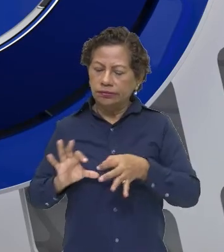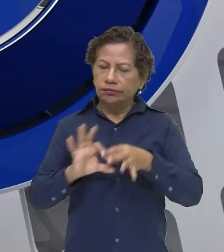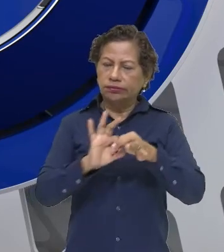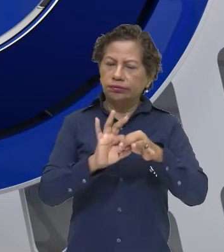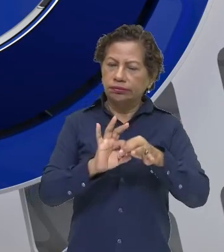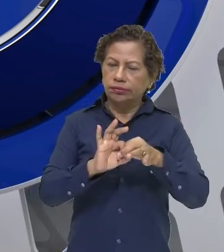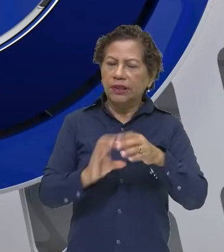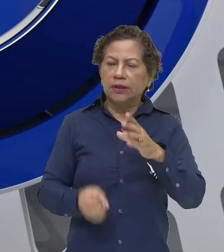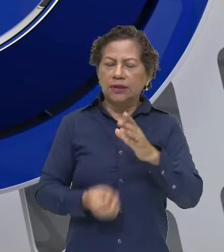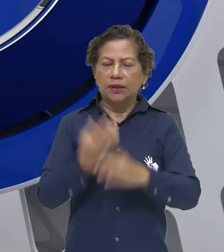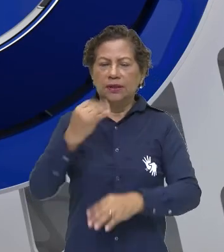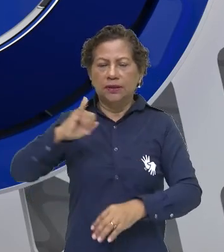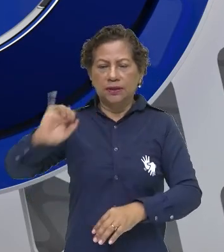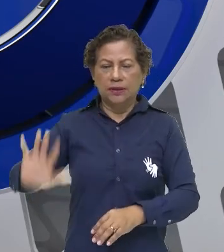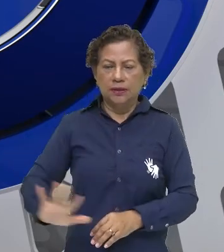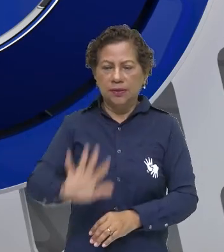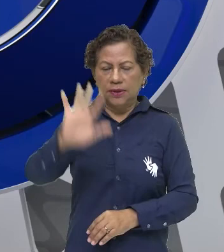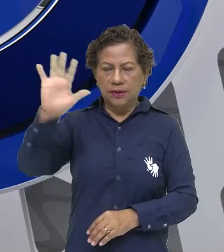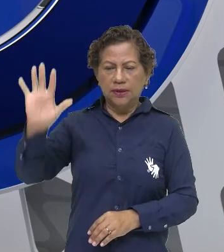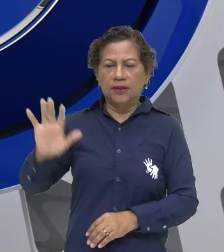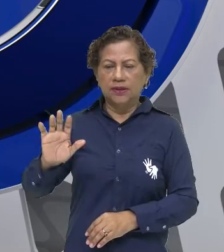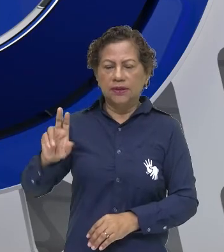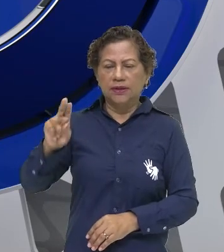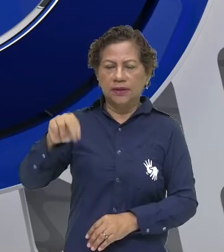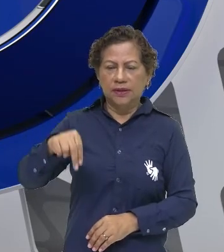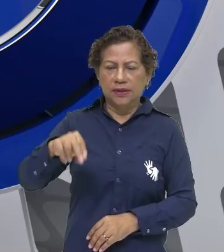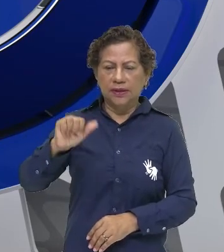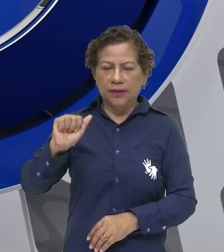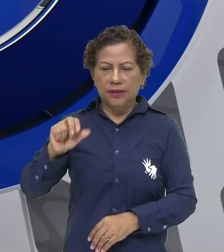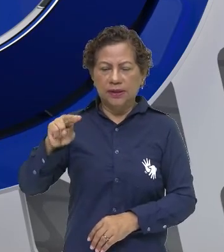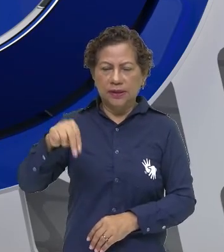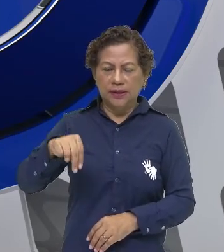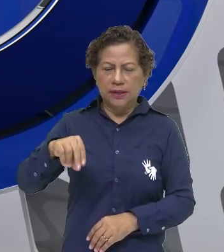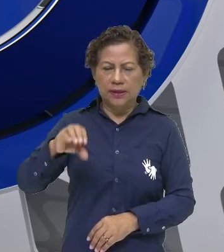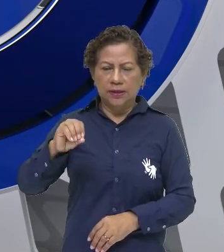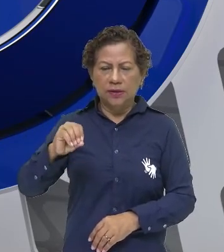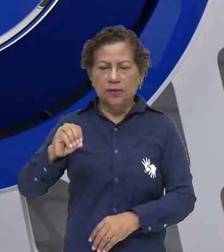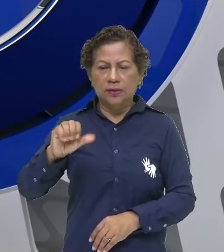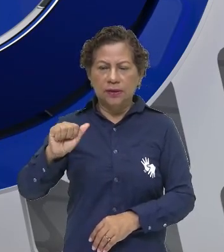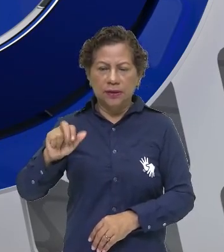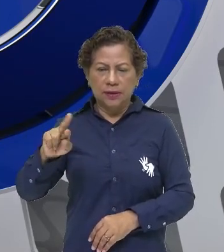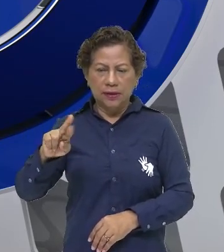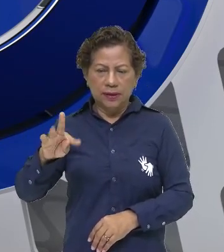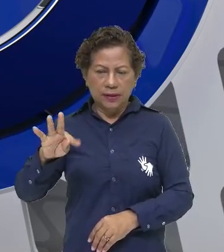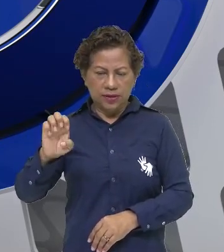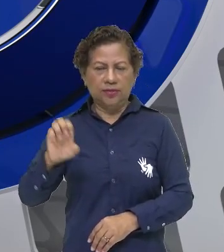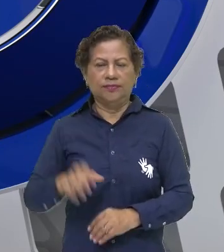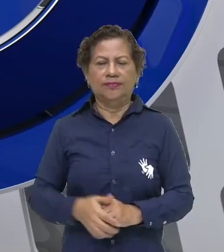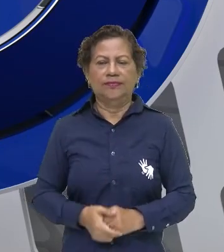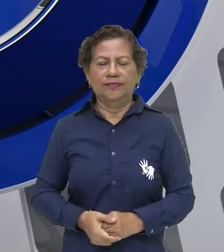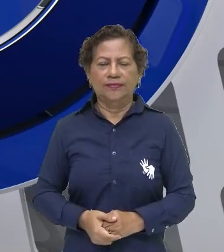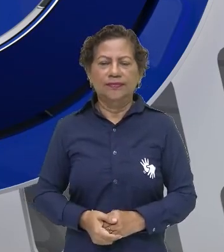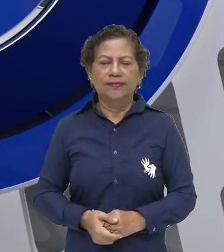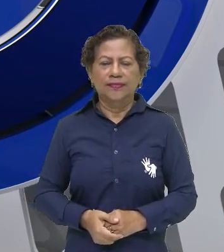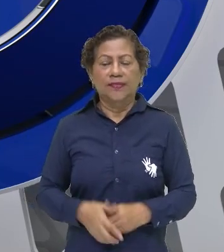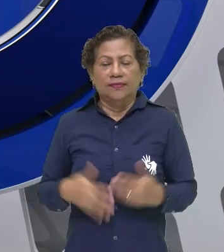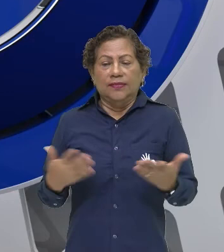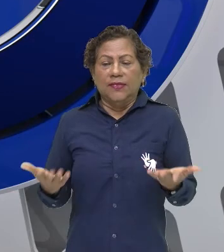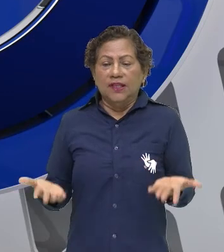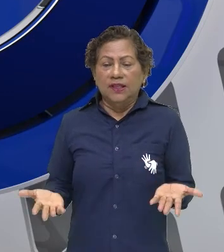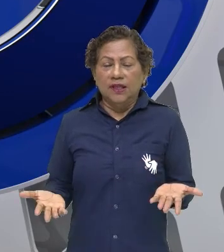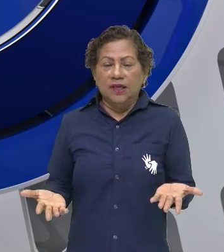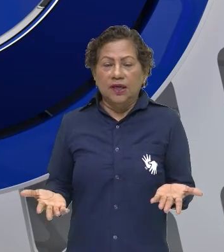imagens que são da nanotecnologia, da nanoarte, as imagens nano. Então,